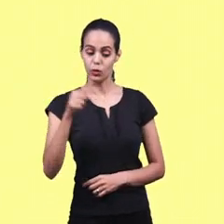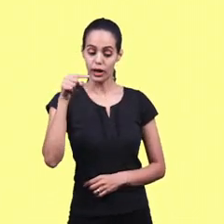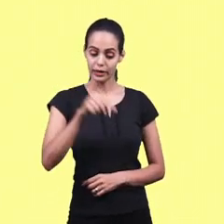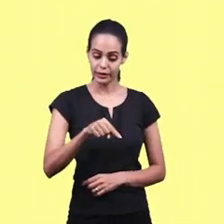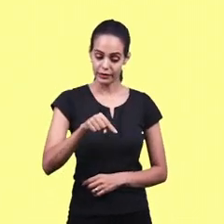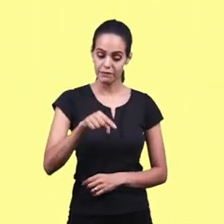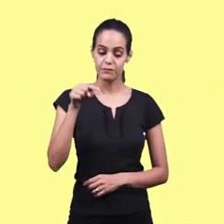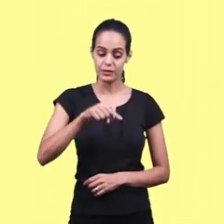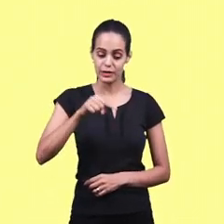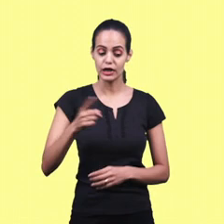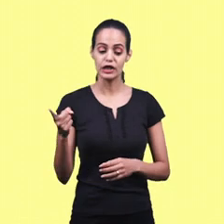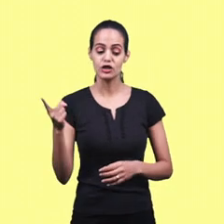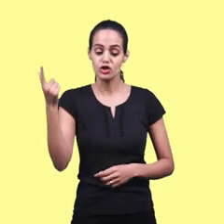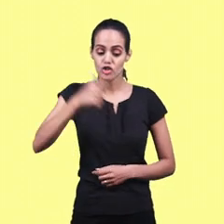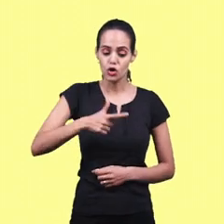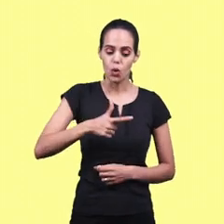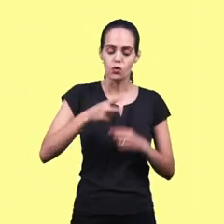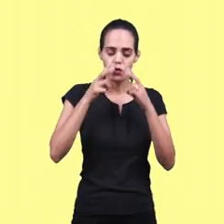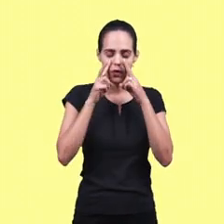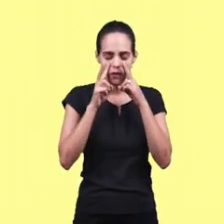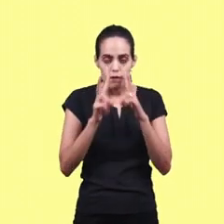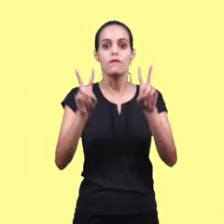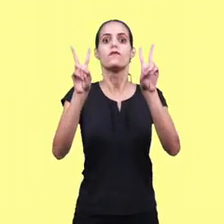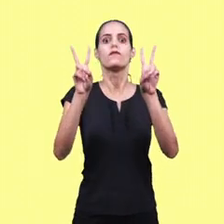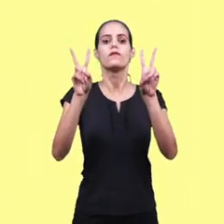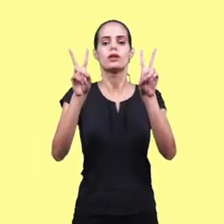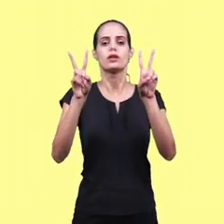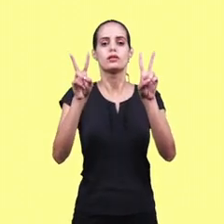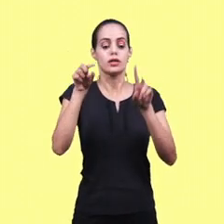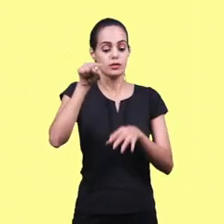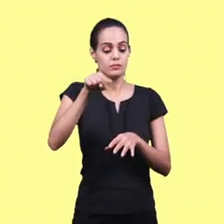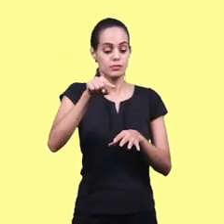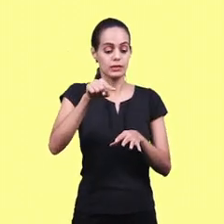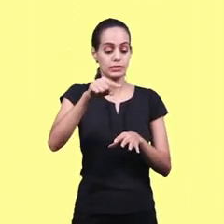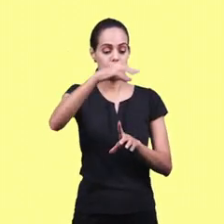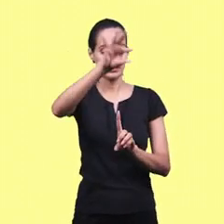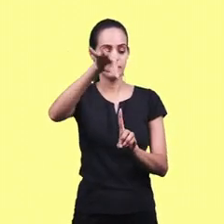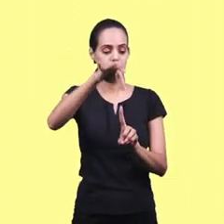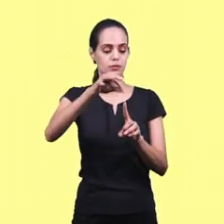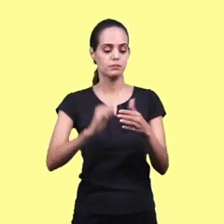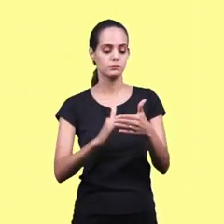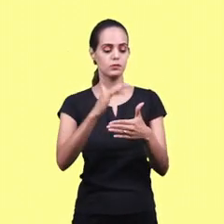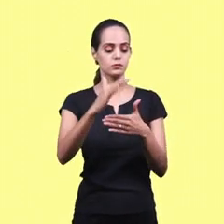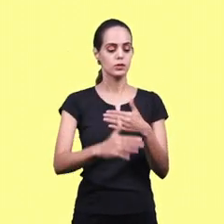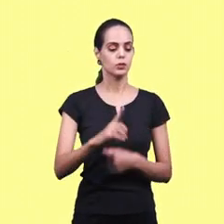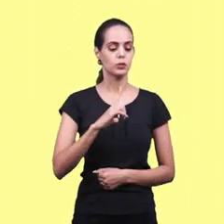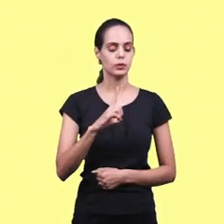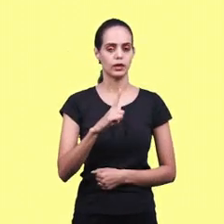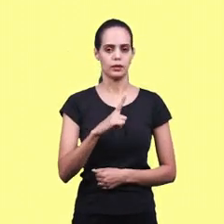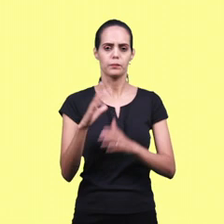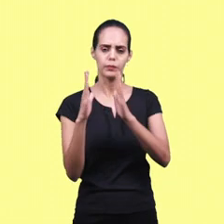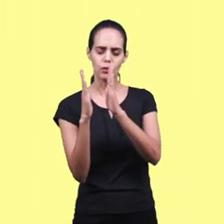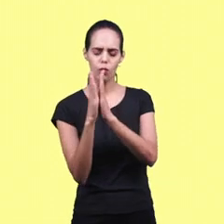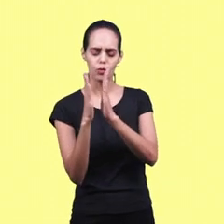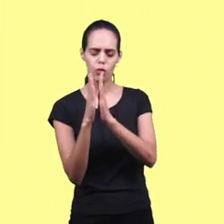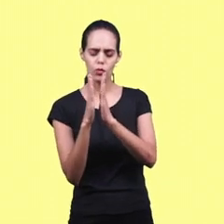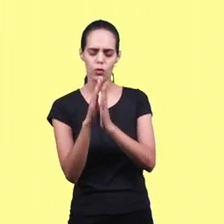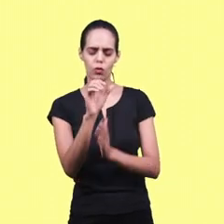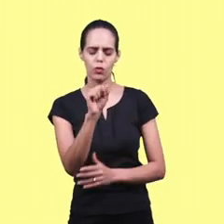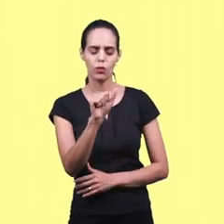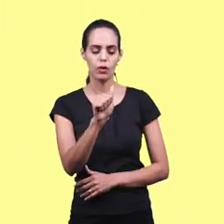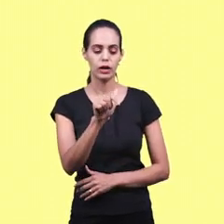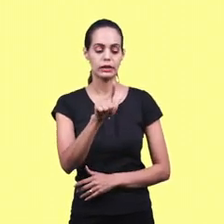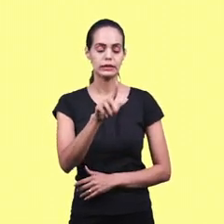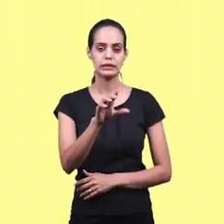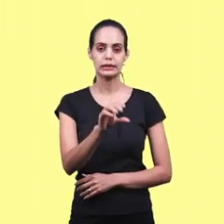novo E fique cheio do Espírito Santo Então Ananias orou por Saulo E dos